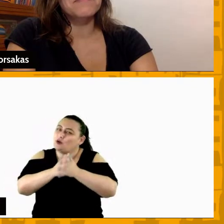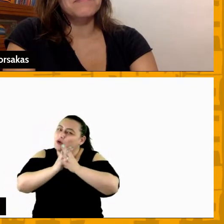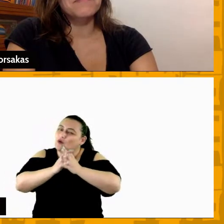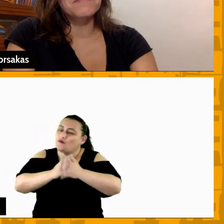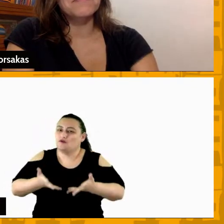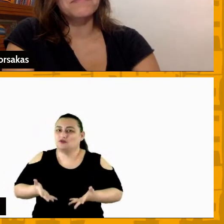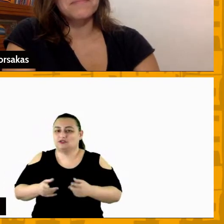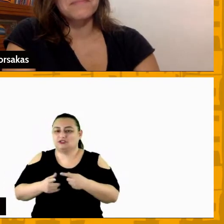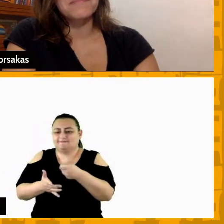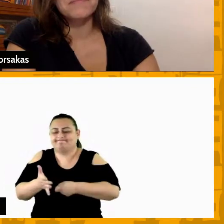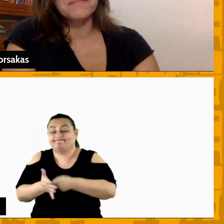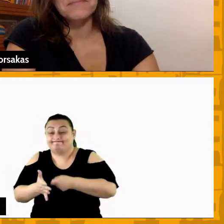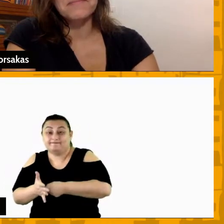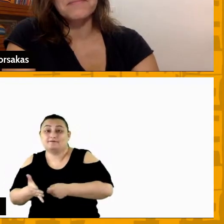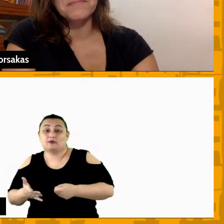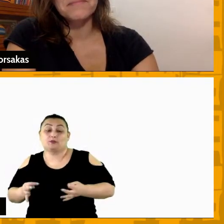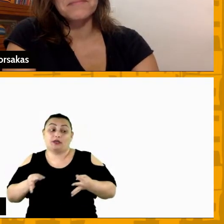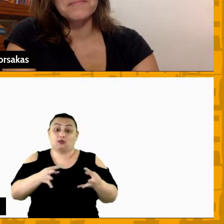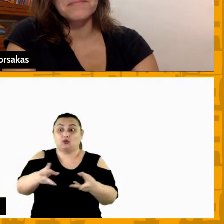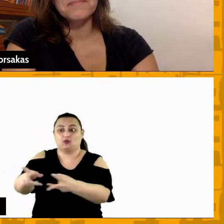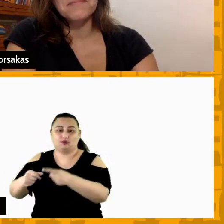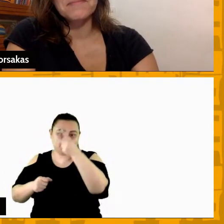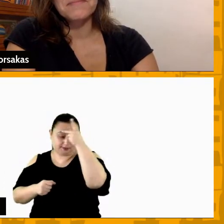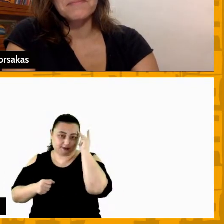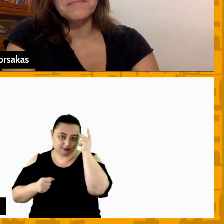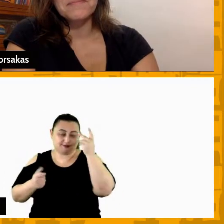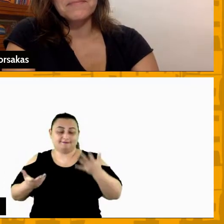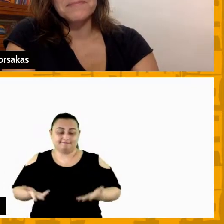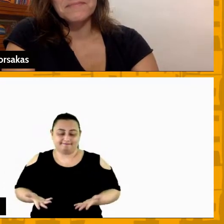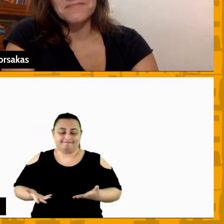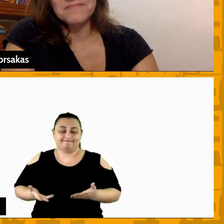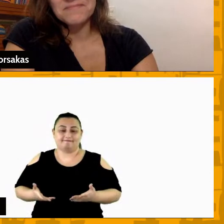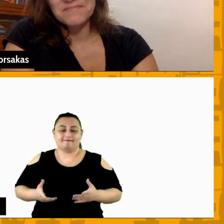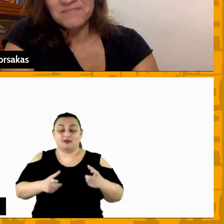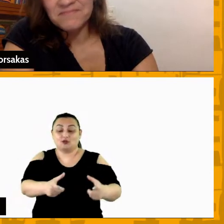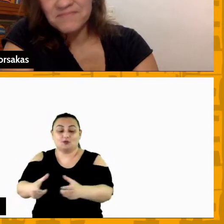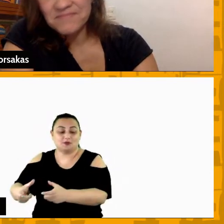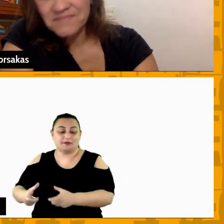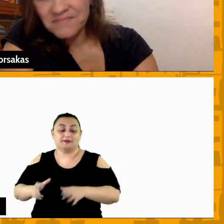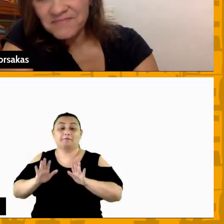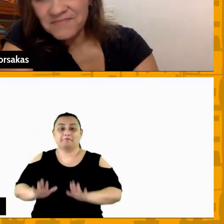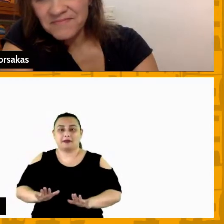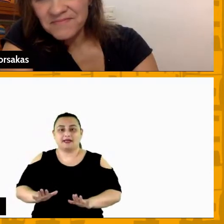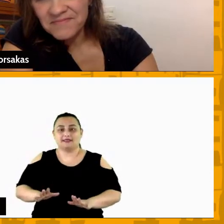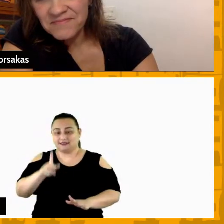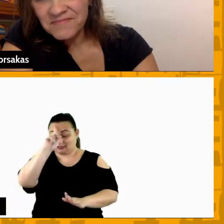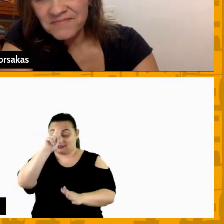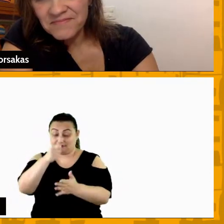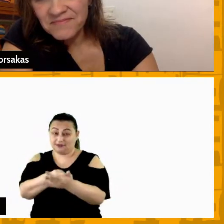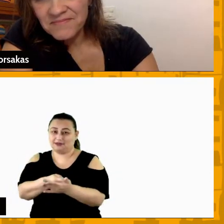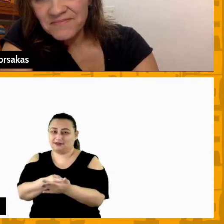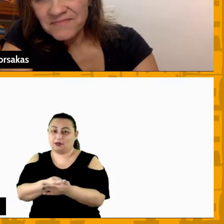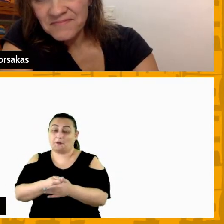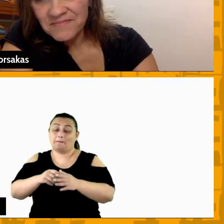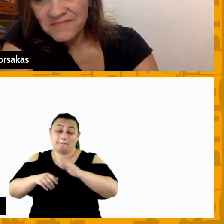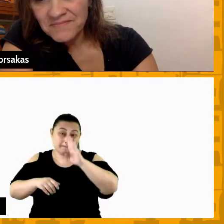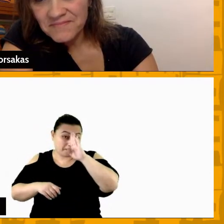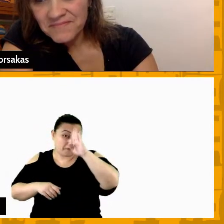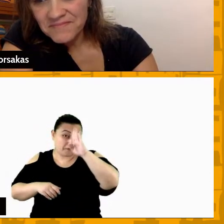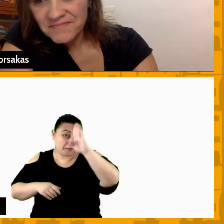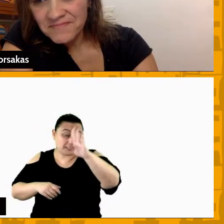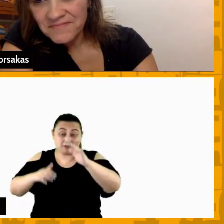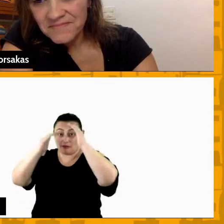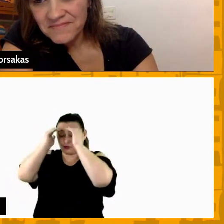exigir esse fair play para todos em vários momentos mas eu acho que é uma decisão mais de respeito com